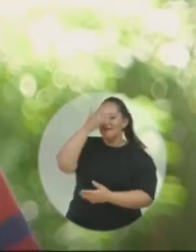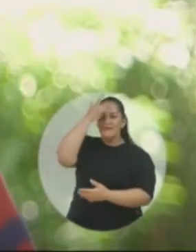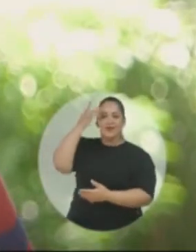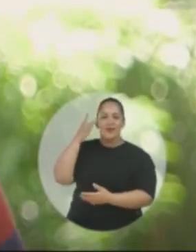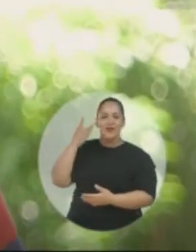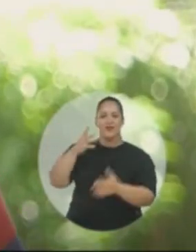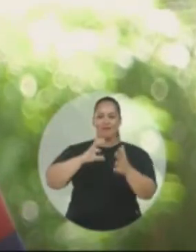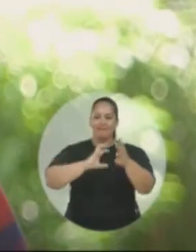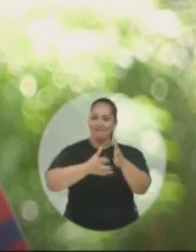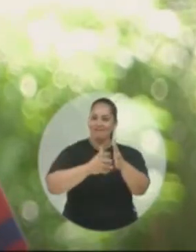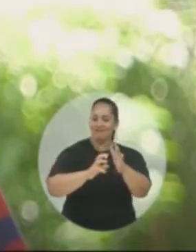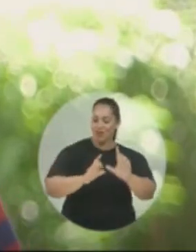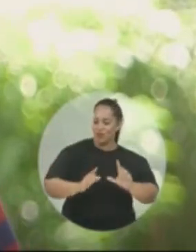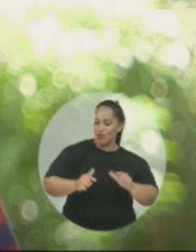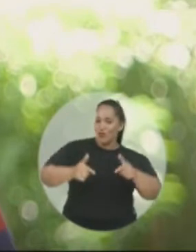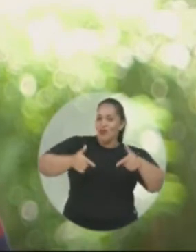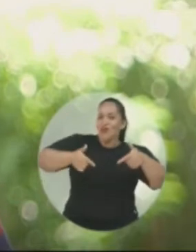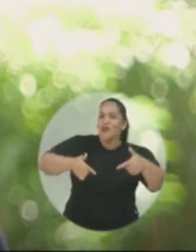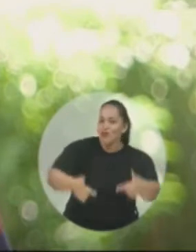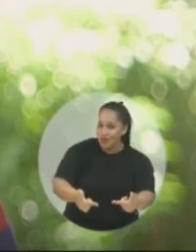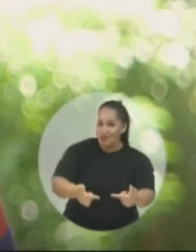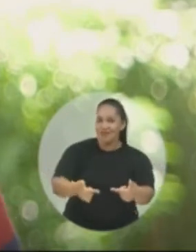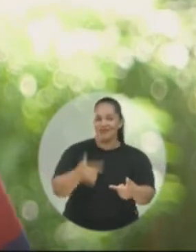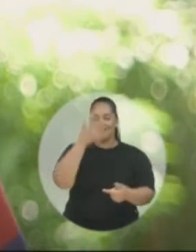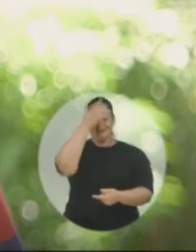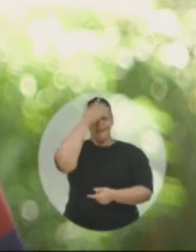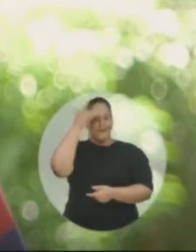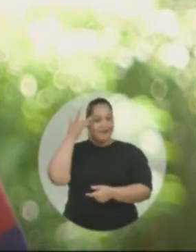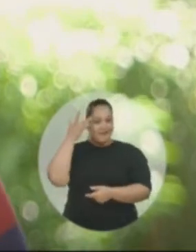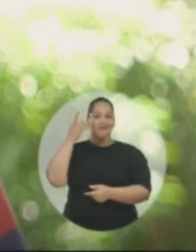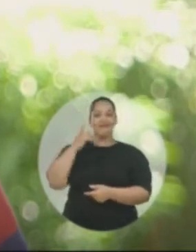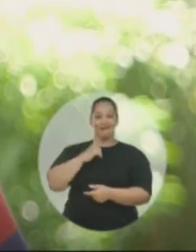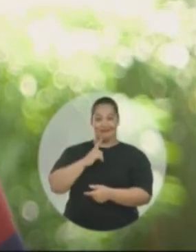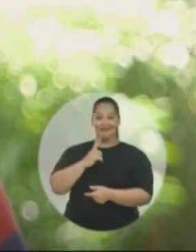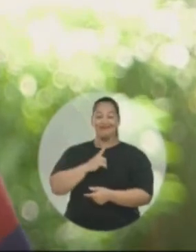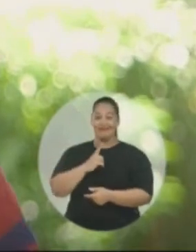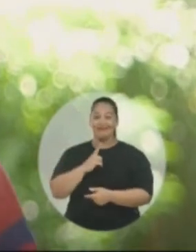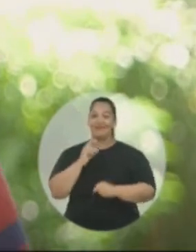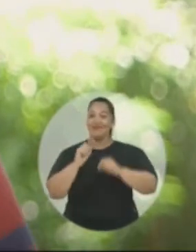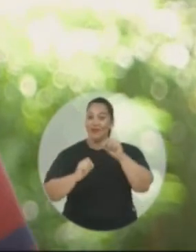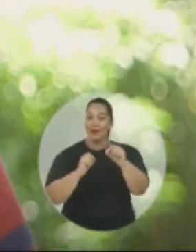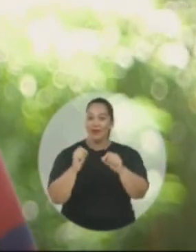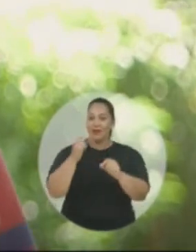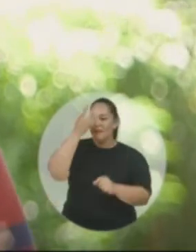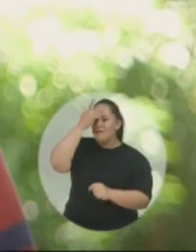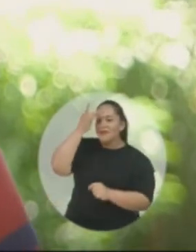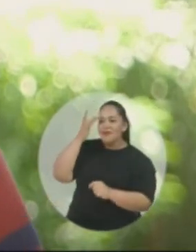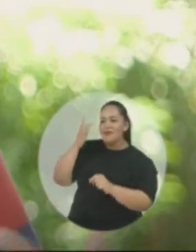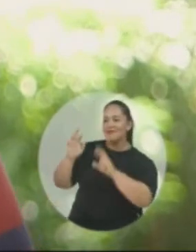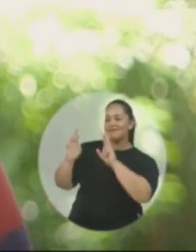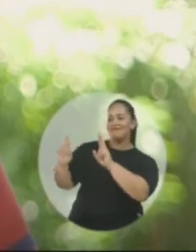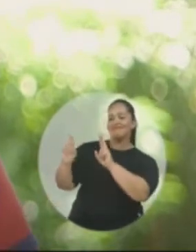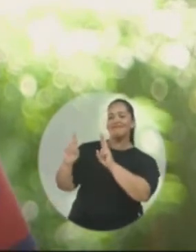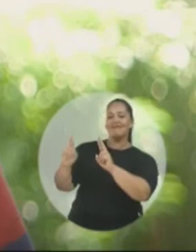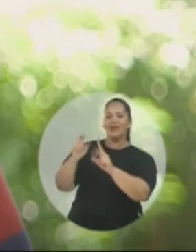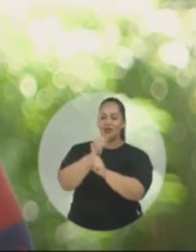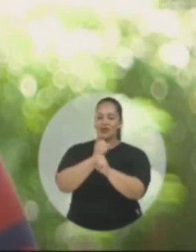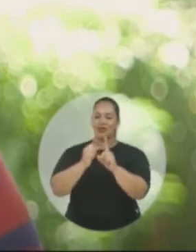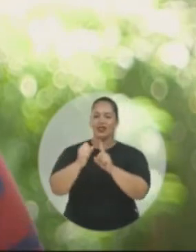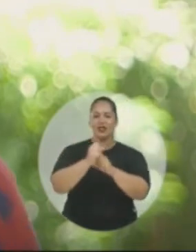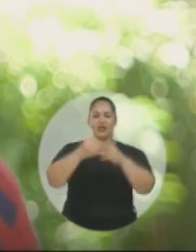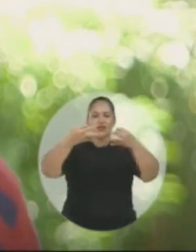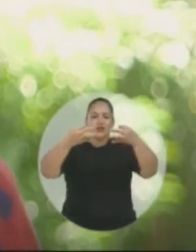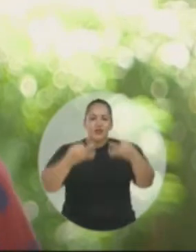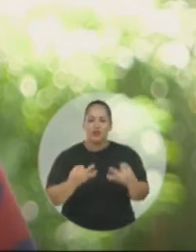camarada partidário, é um camarada de luta, é um camarada que leva as pessoas, esperança